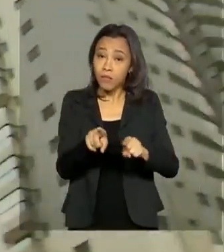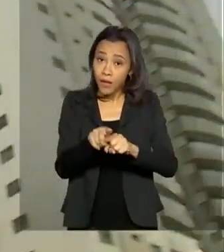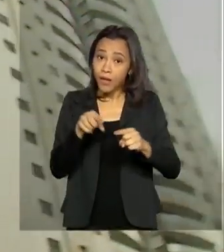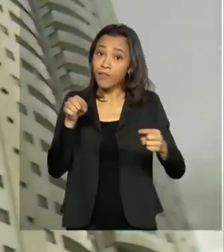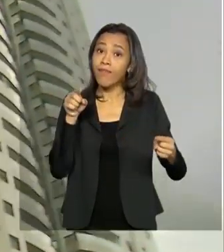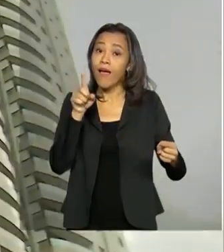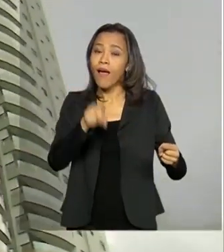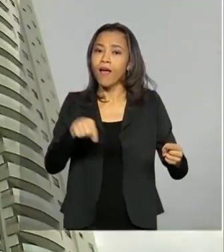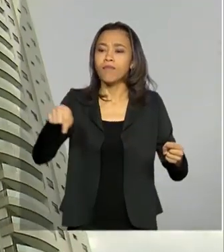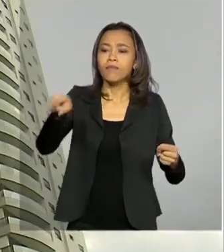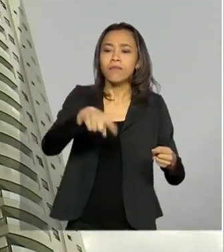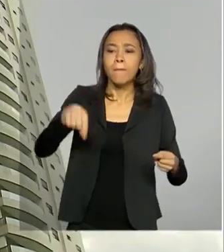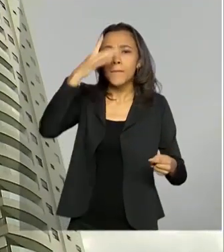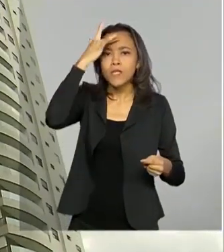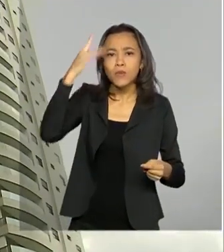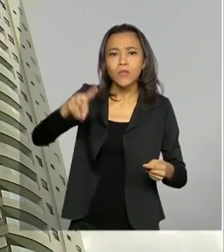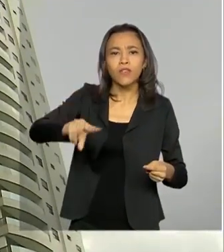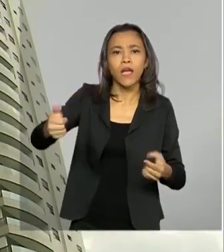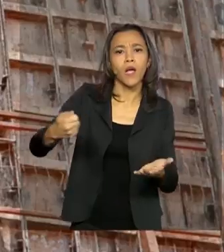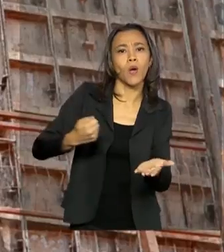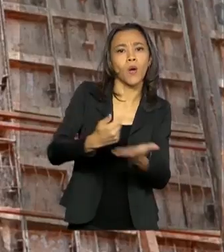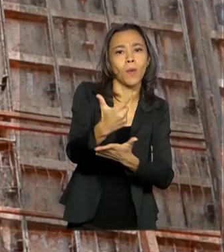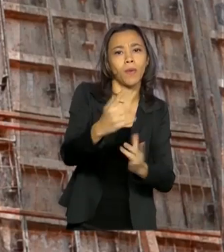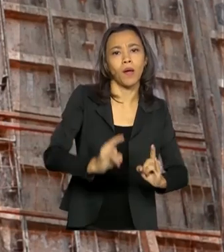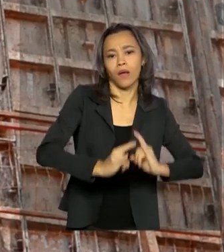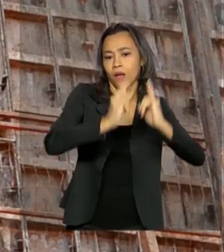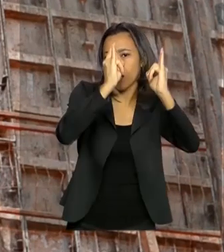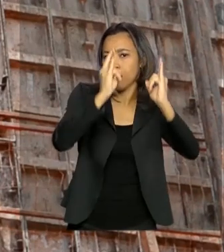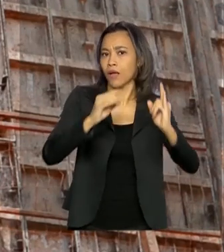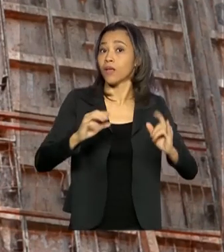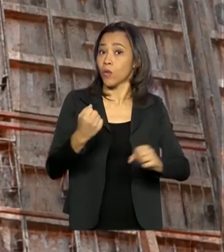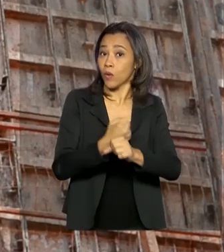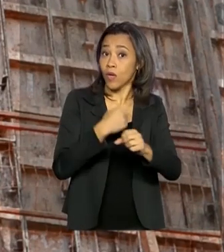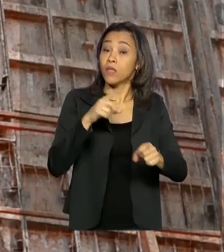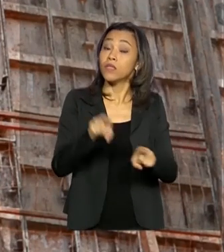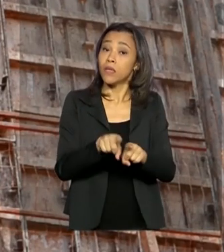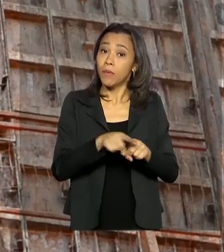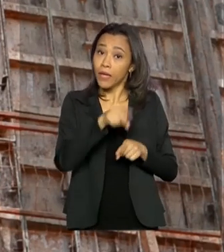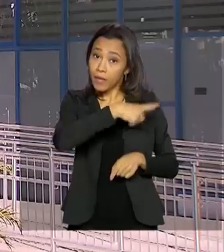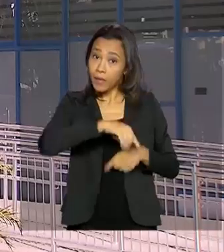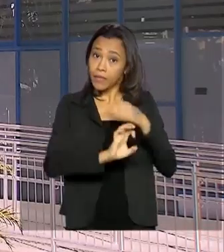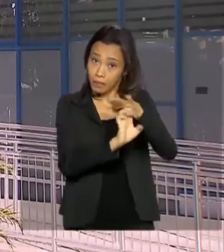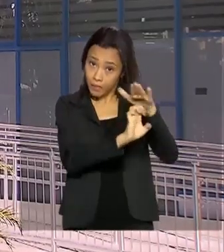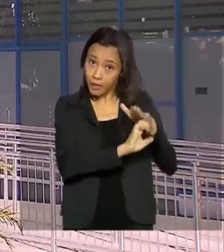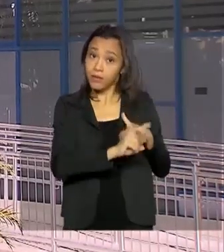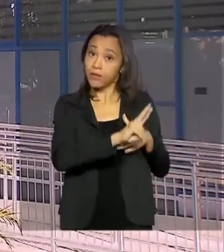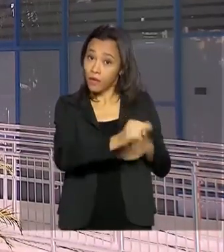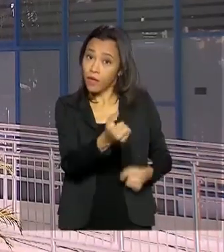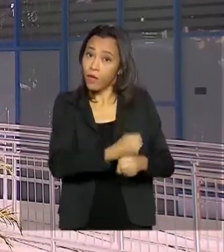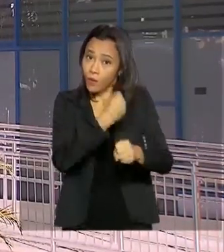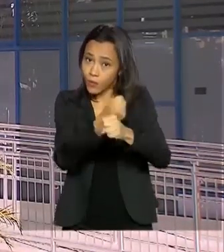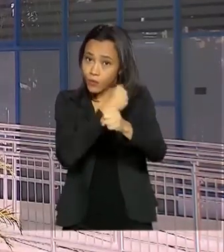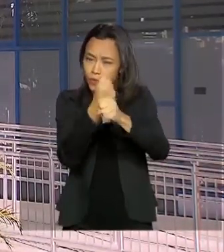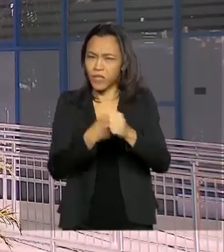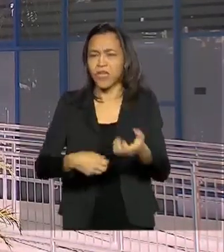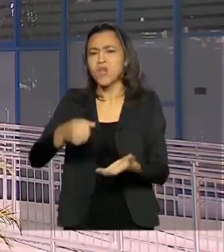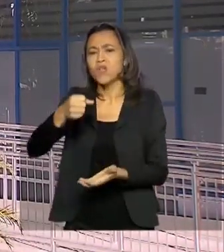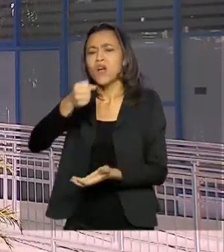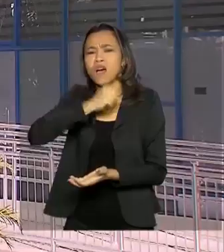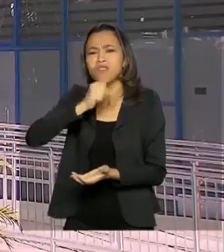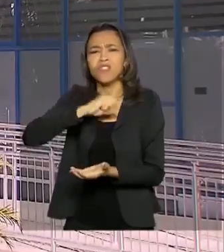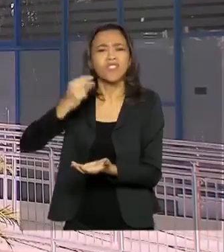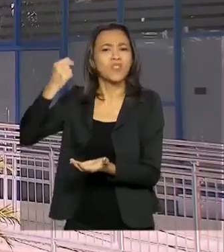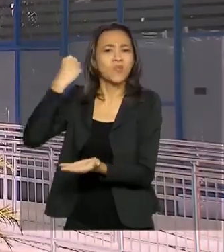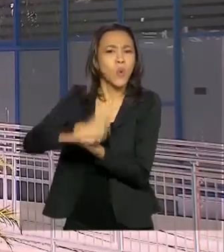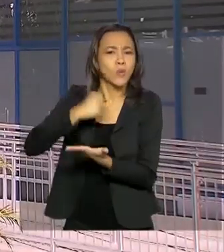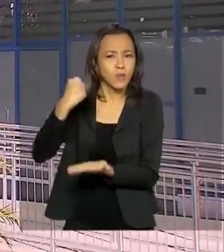para as pessoas que vão comprar um imóvel quanto para as empresas que construíram. Para os contratos antigos de pessoa